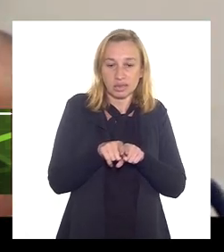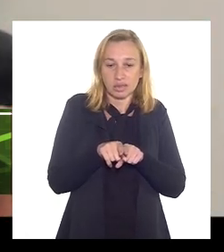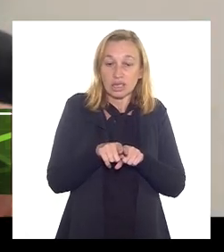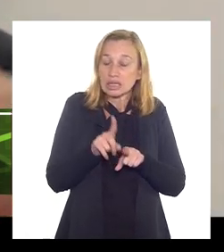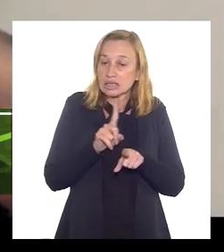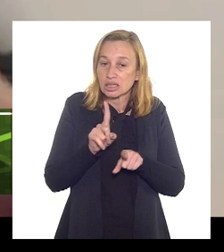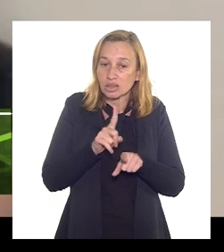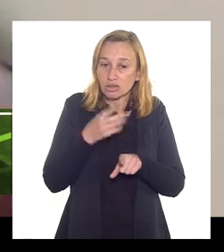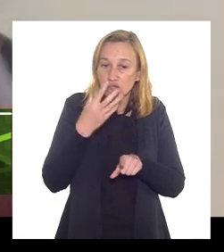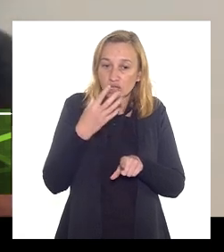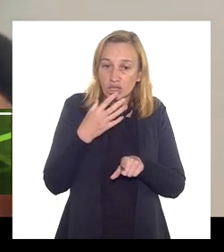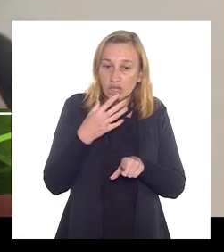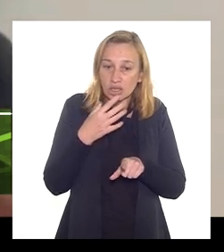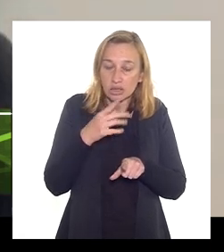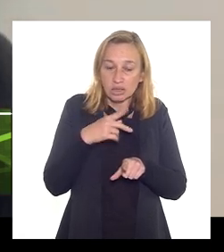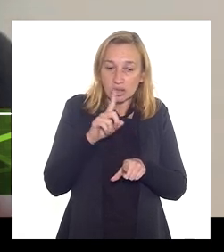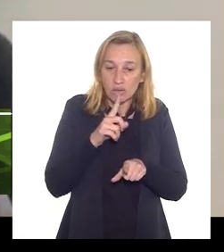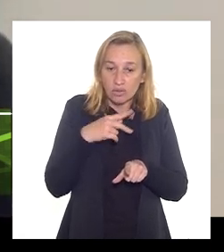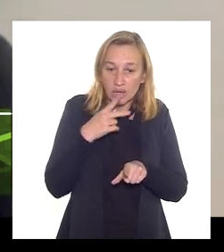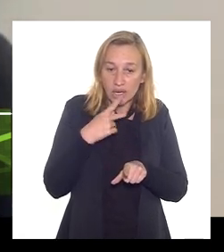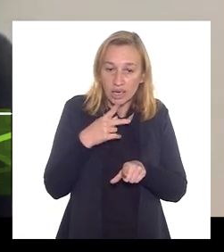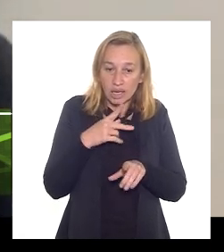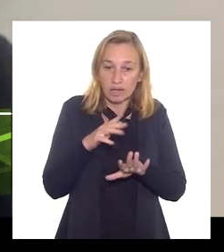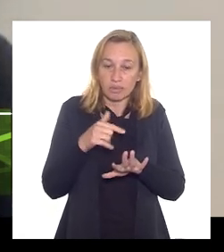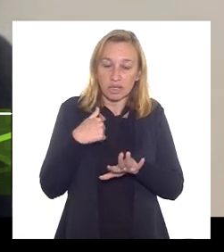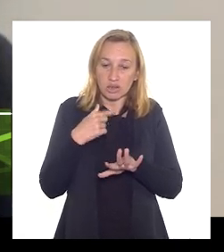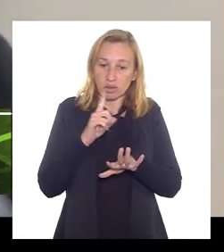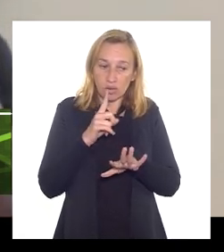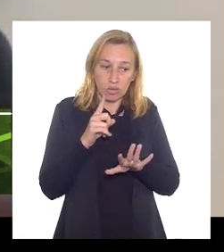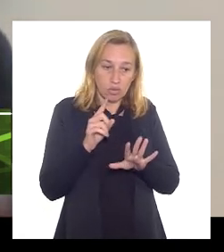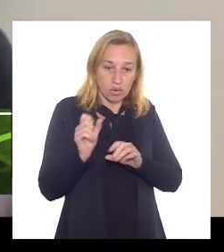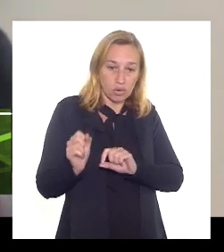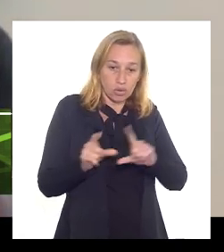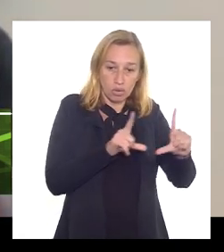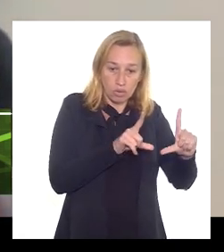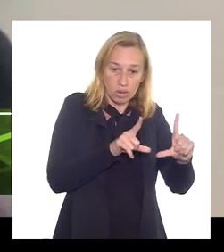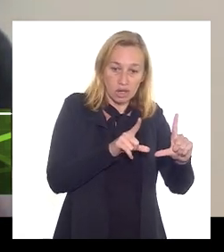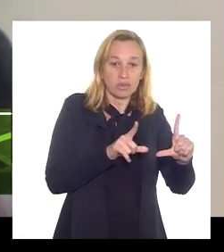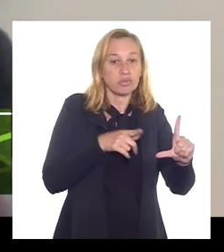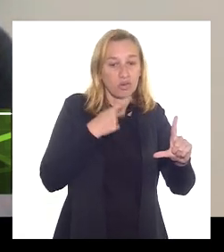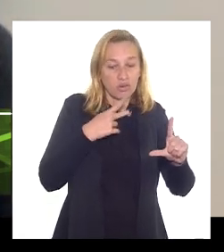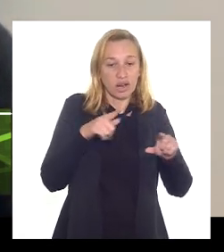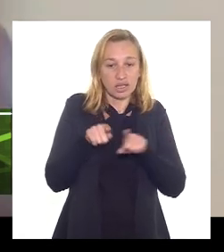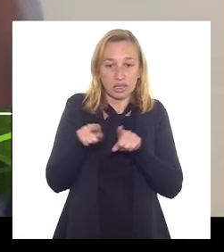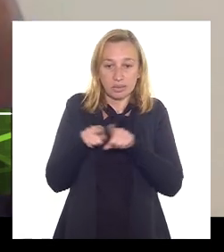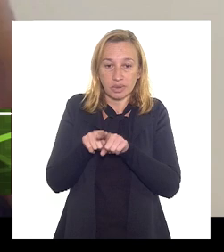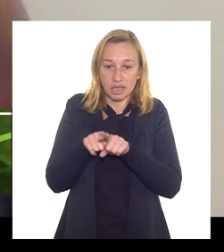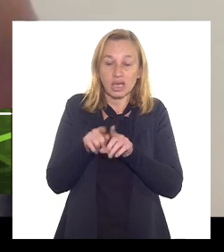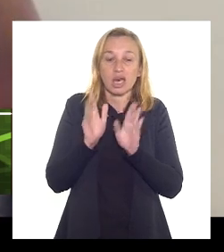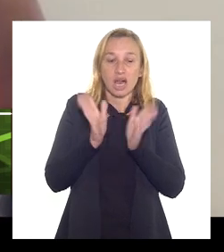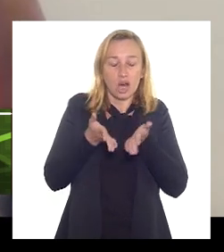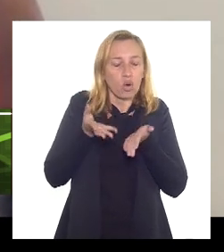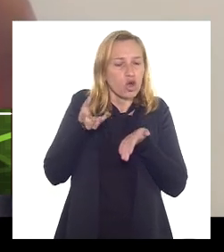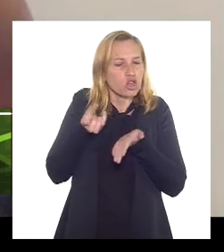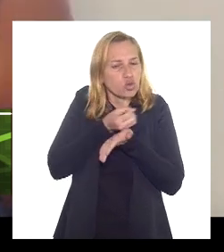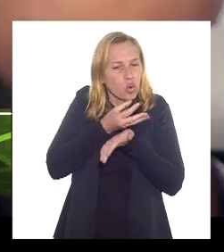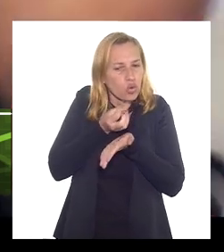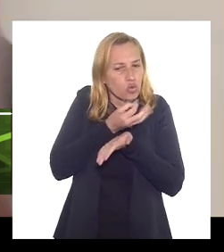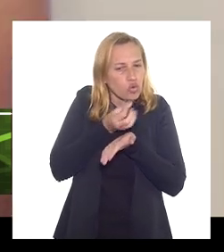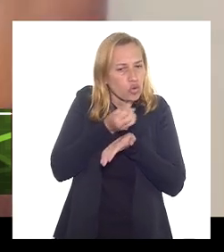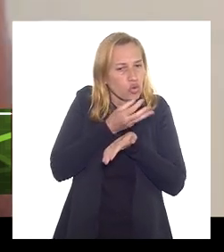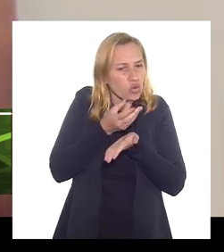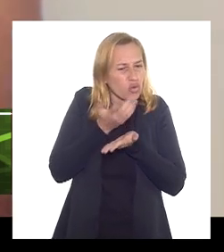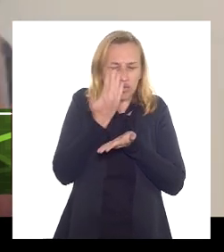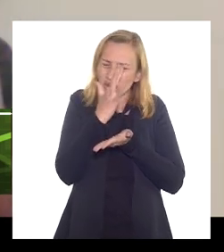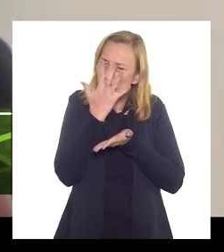não lhe falando essa que não... Essa que eu vou falar agora não está nessa publicação então é importante eu lhe comentar também. Agora, recentemente, em